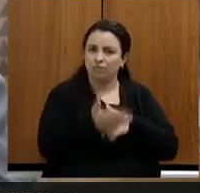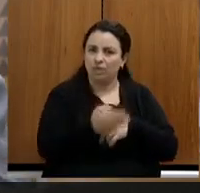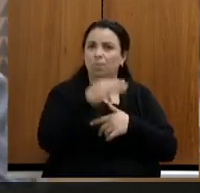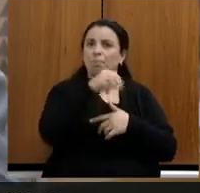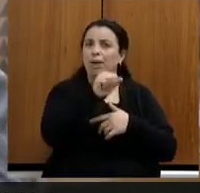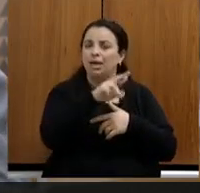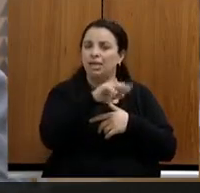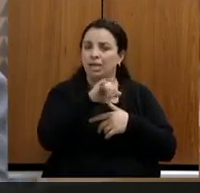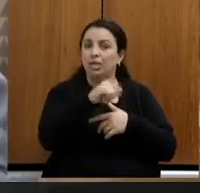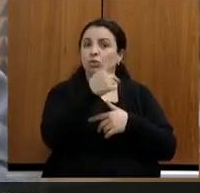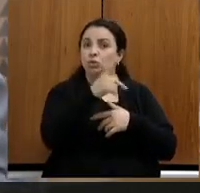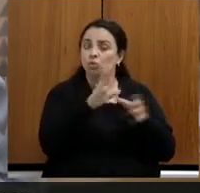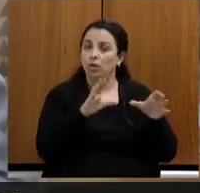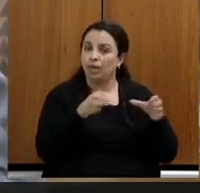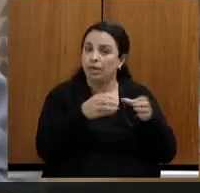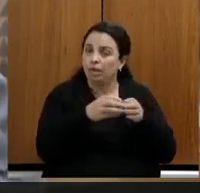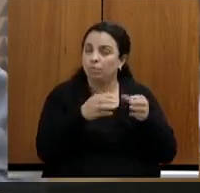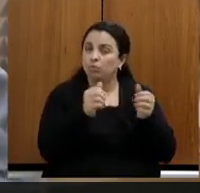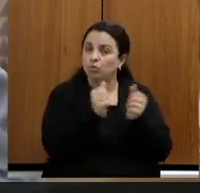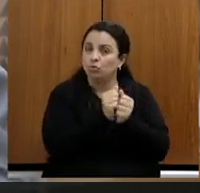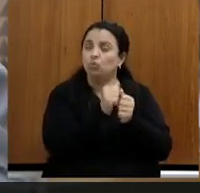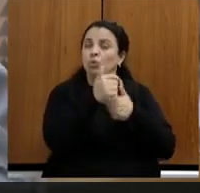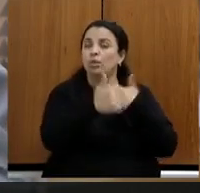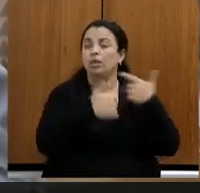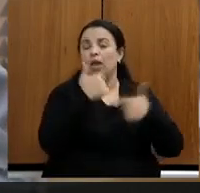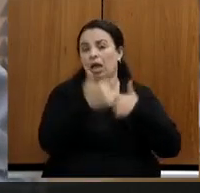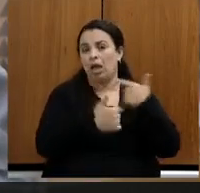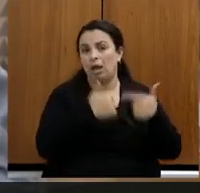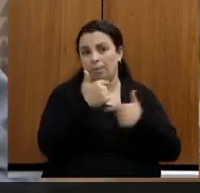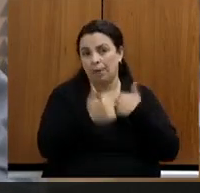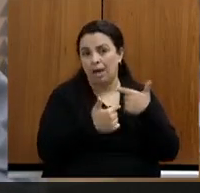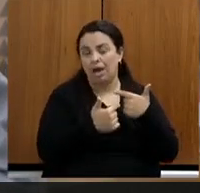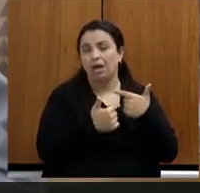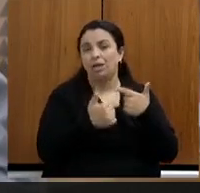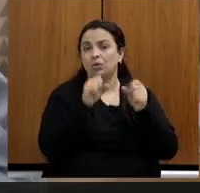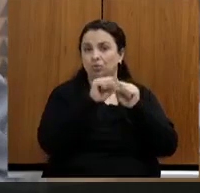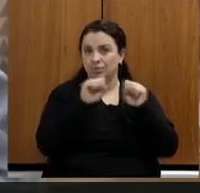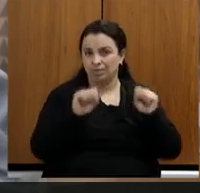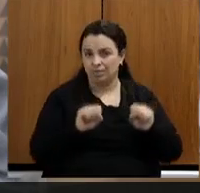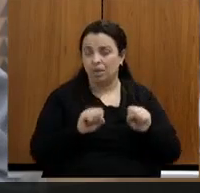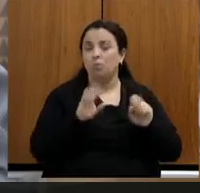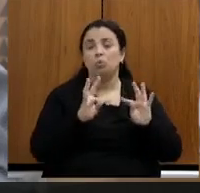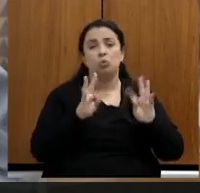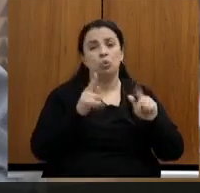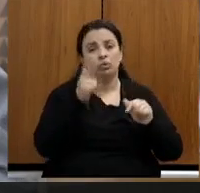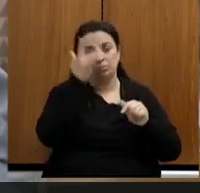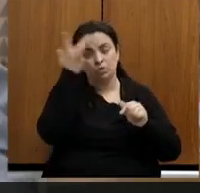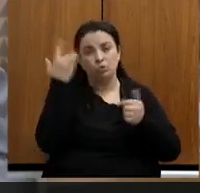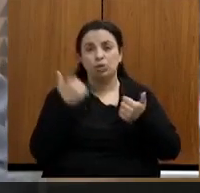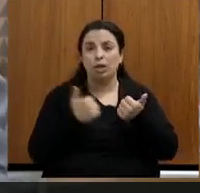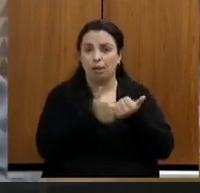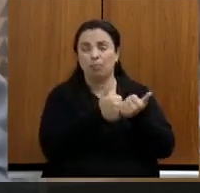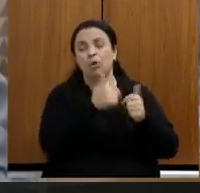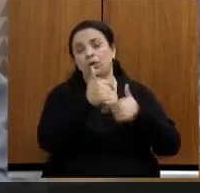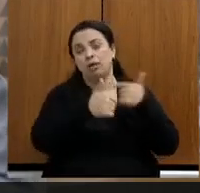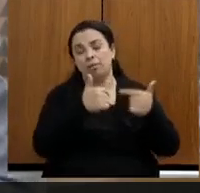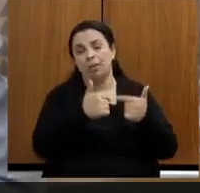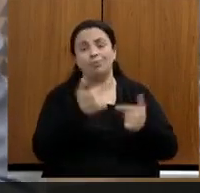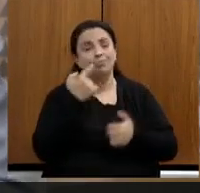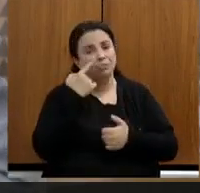equipe de todos que trabalham no sistema todos os colaboradores e a gente vê pelos números